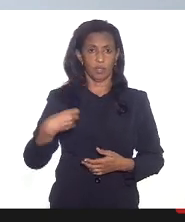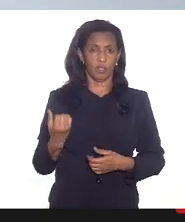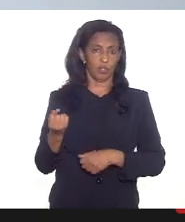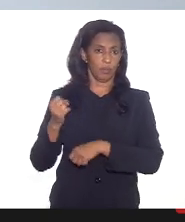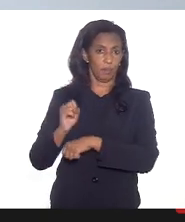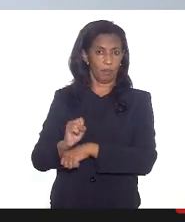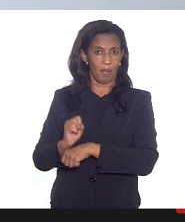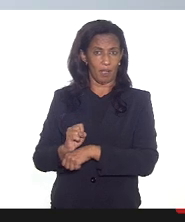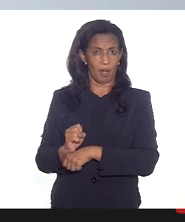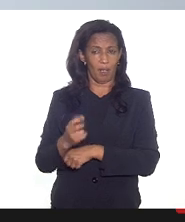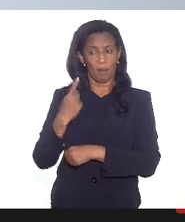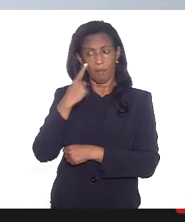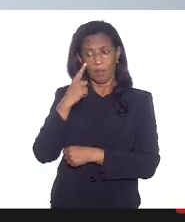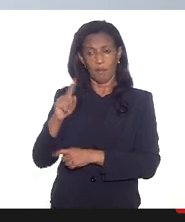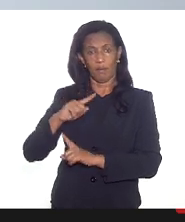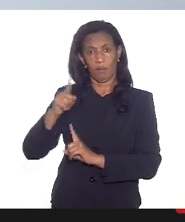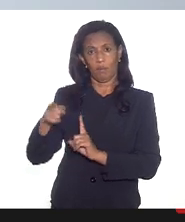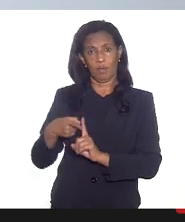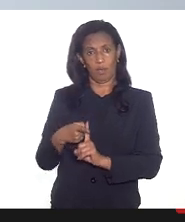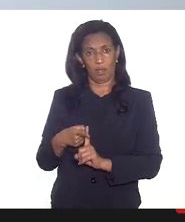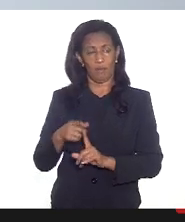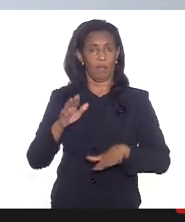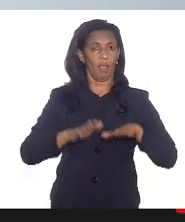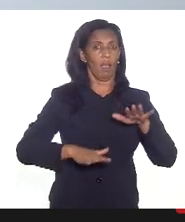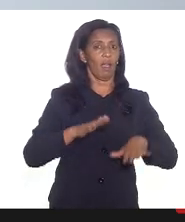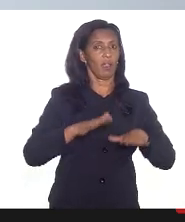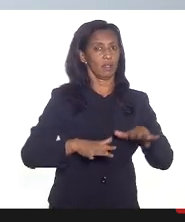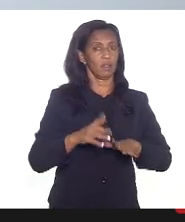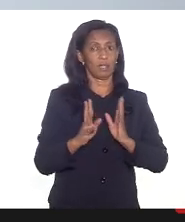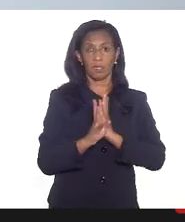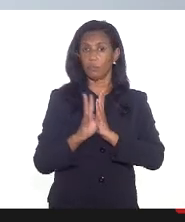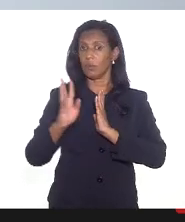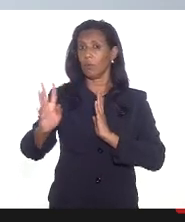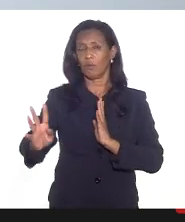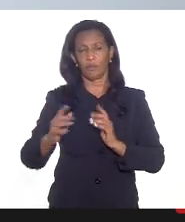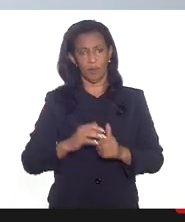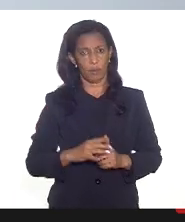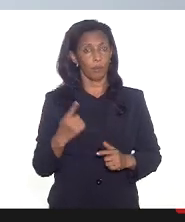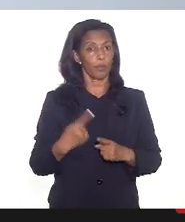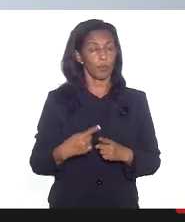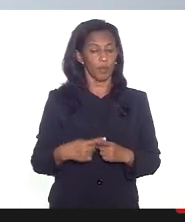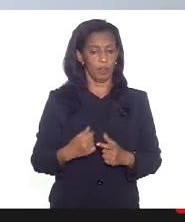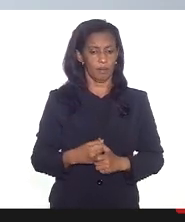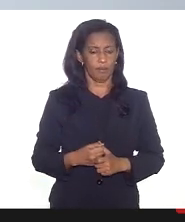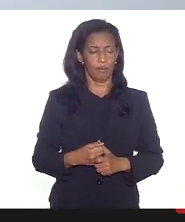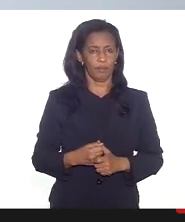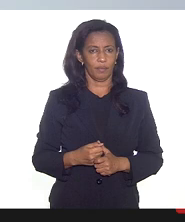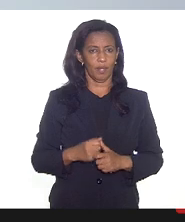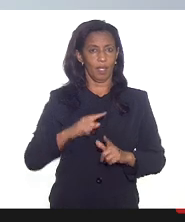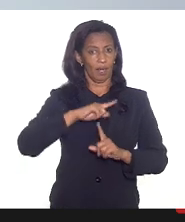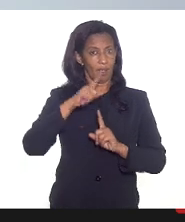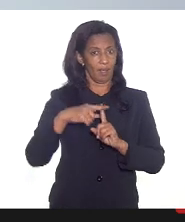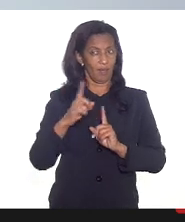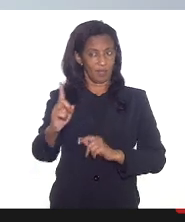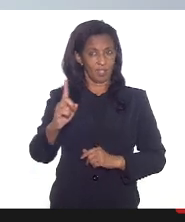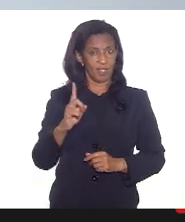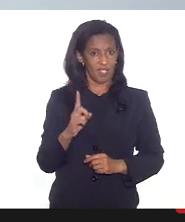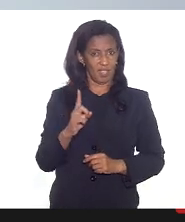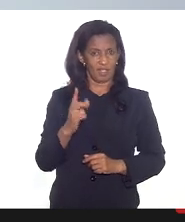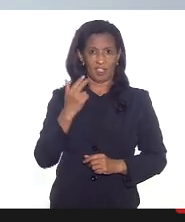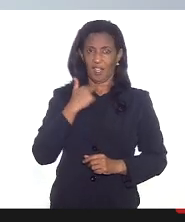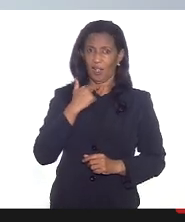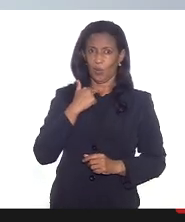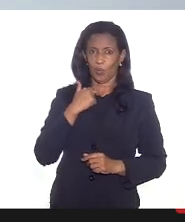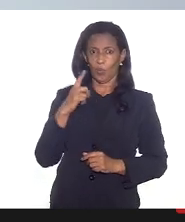para fazer um atendimento de uma gestante ainda que não faça-se uma fila de gestante porque a gestante que entra no meu consultório ela não